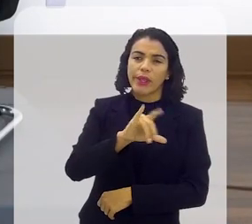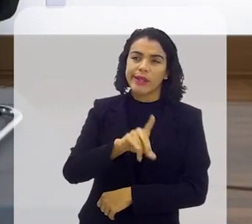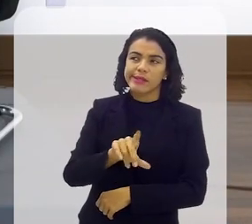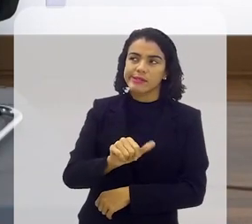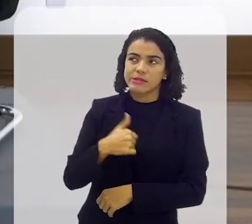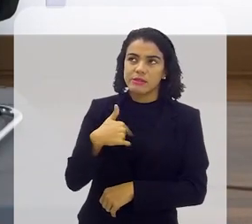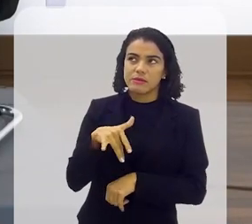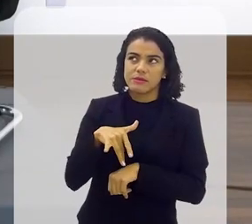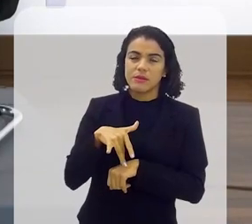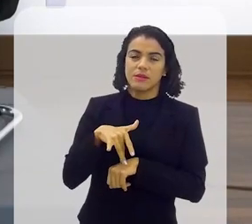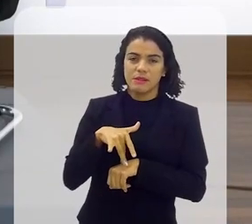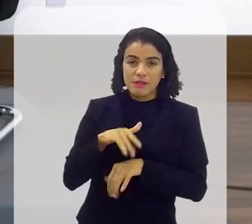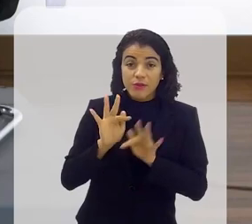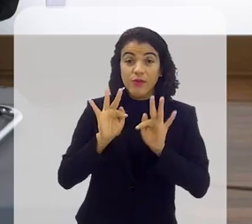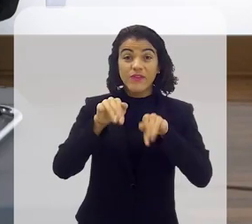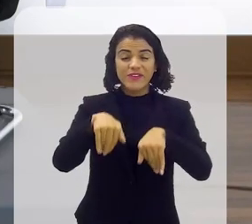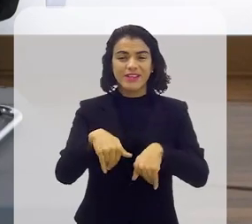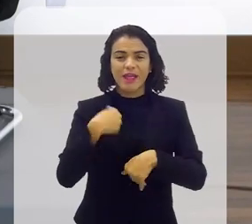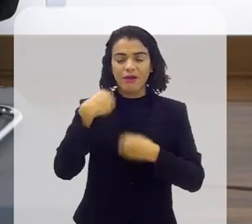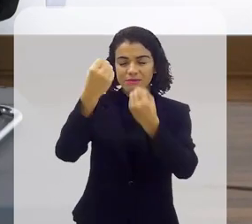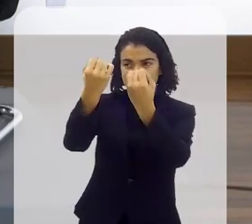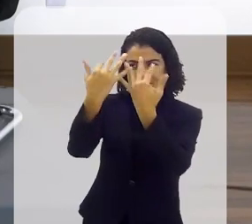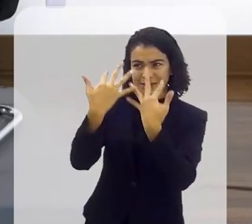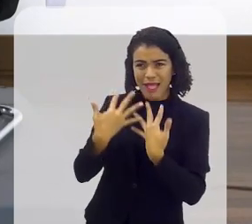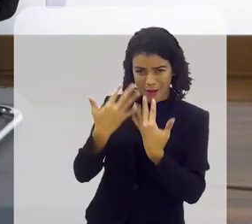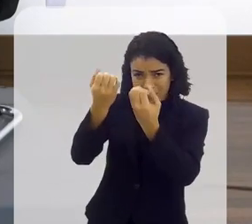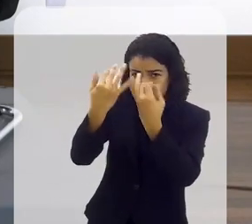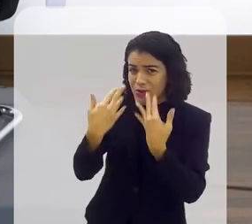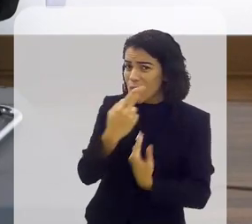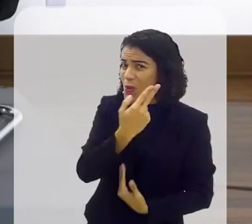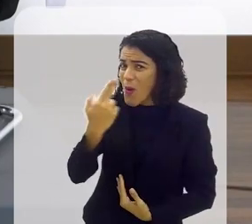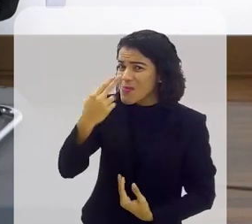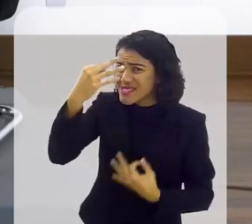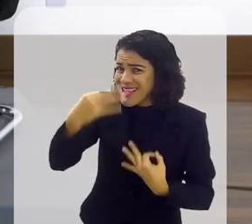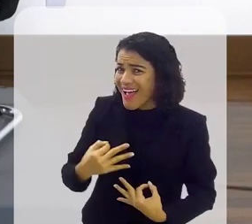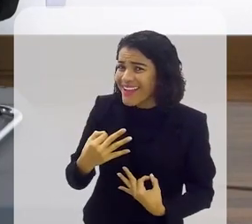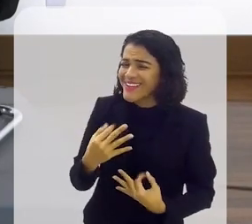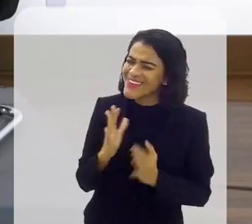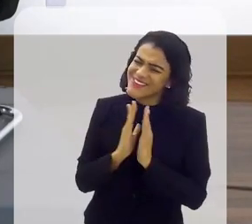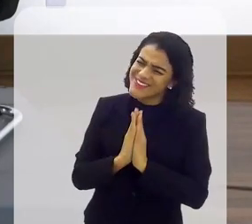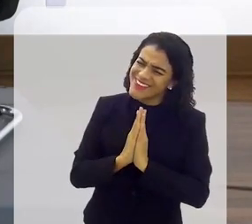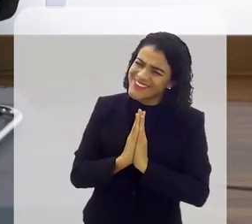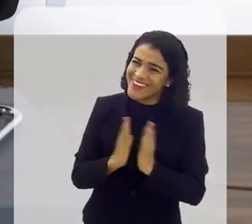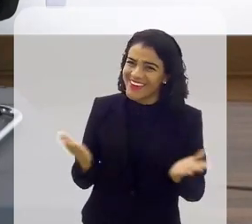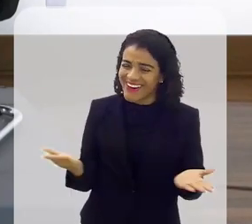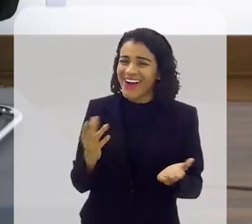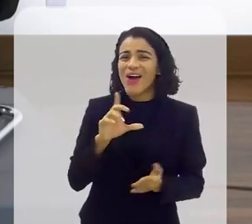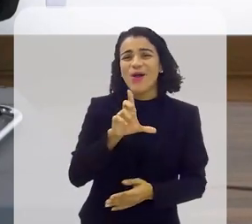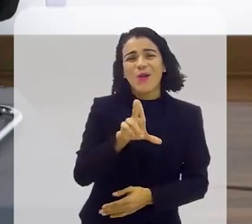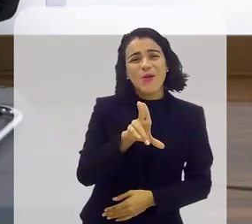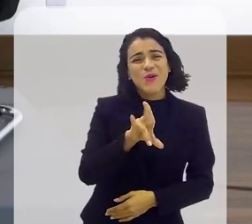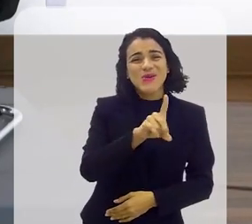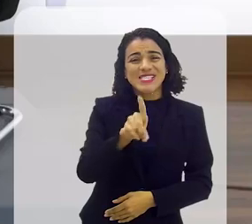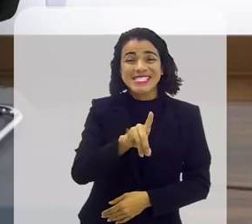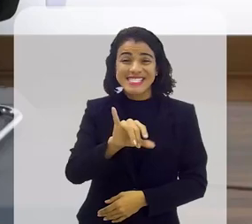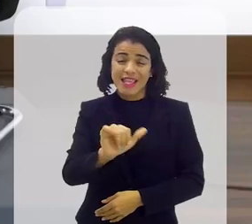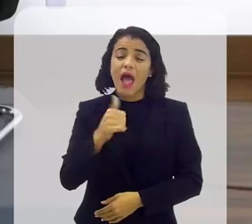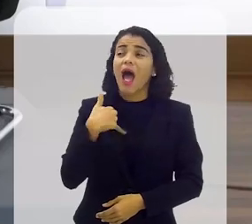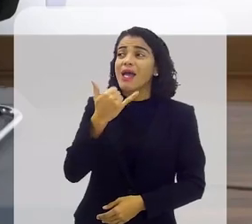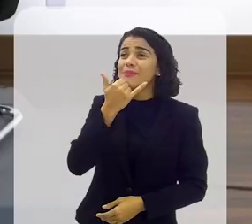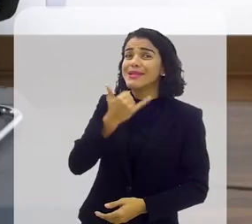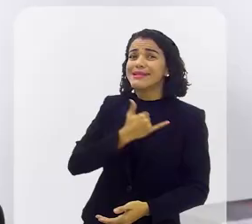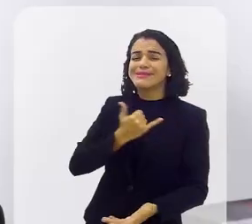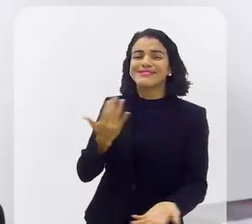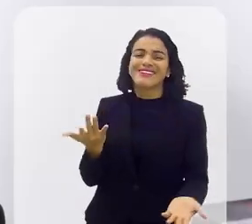levei aí no final ele disse que ia me abençoar falei, mas agora me abençoa com o nome correto vai no Luzia, aí ele me